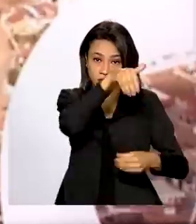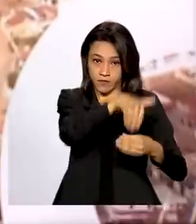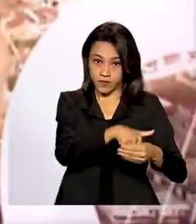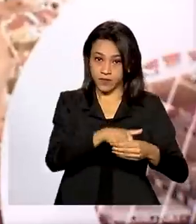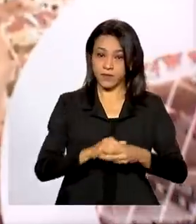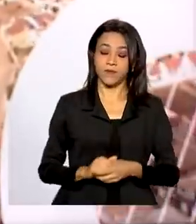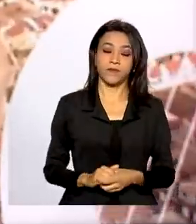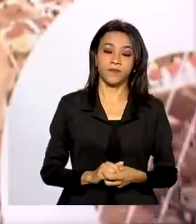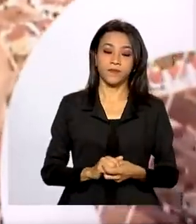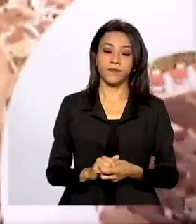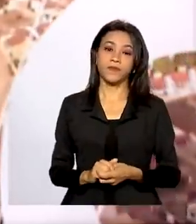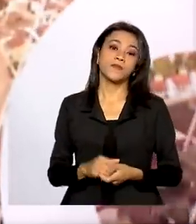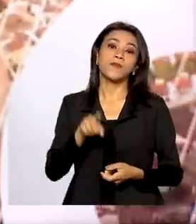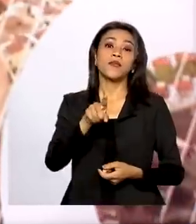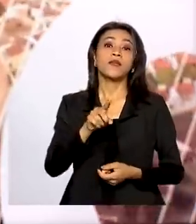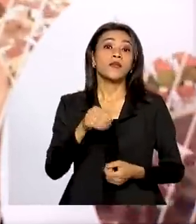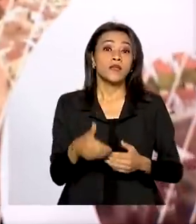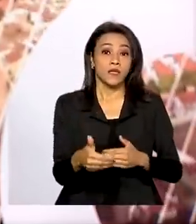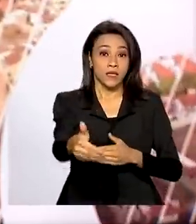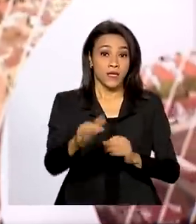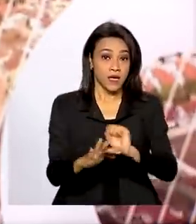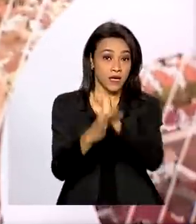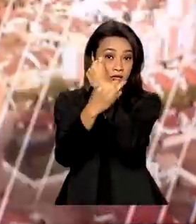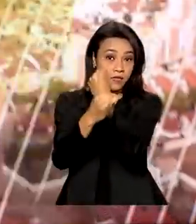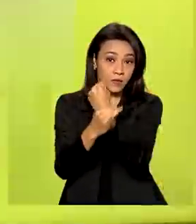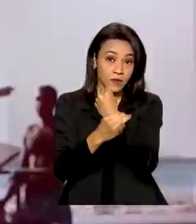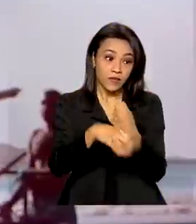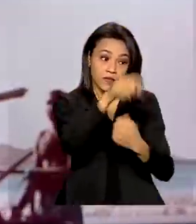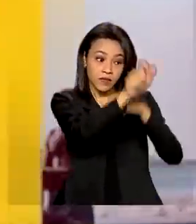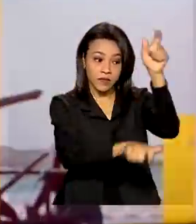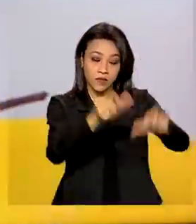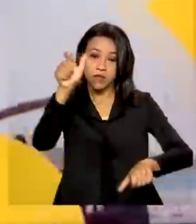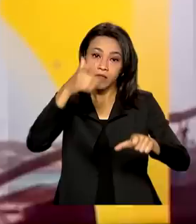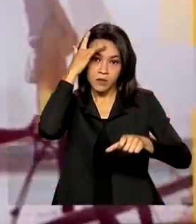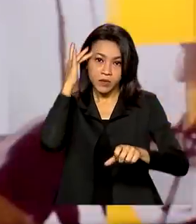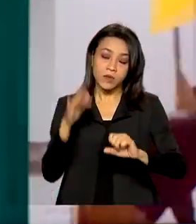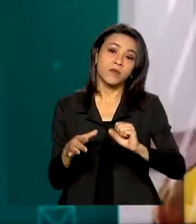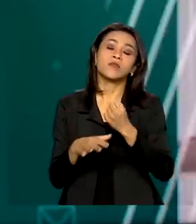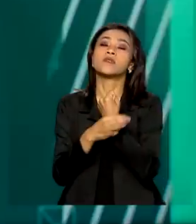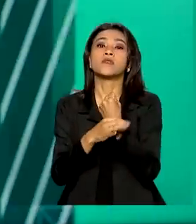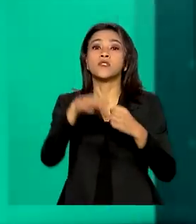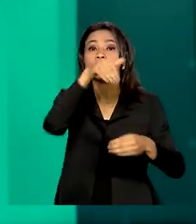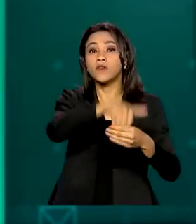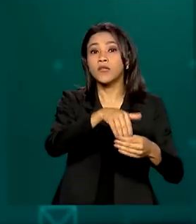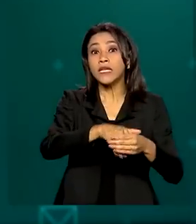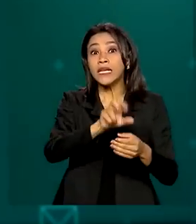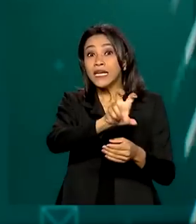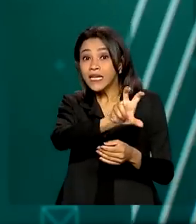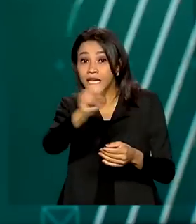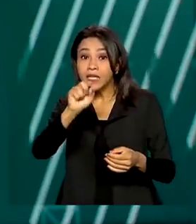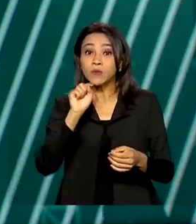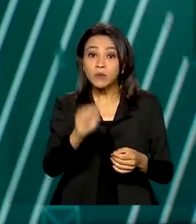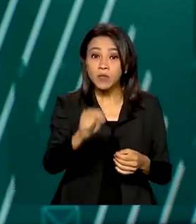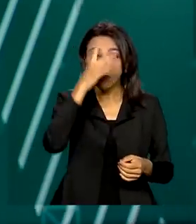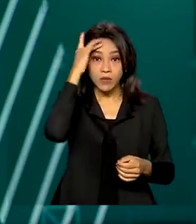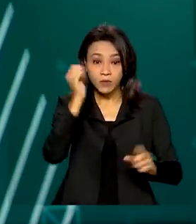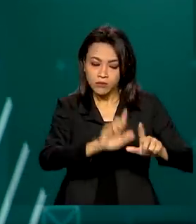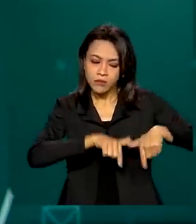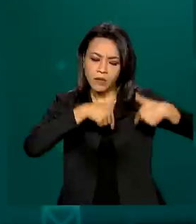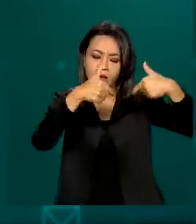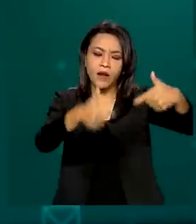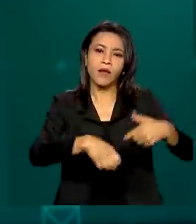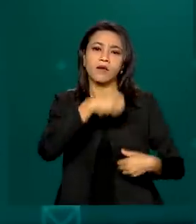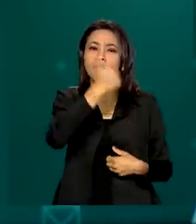E para garantir a proteção dos eleitores brasileiros, cerca de 500 mil agentes trabalharam no primeiro